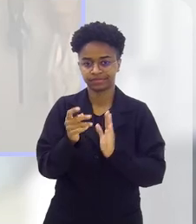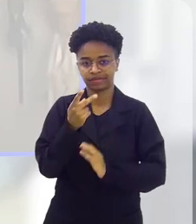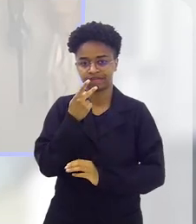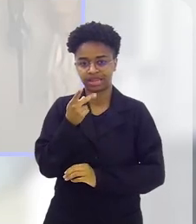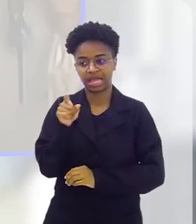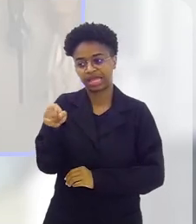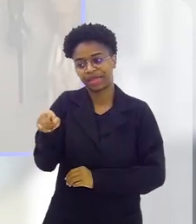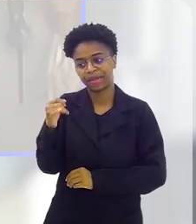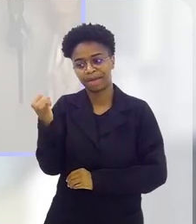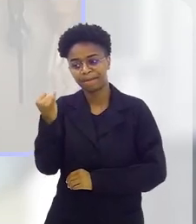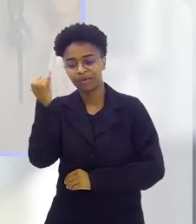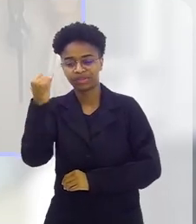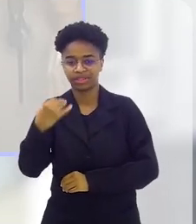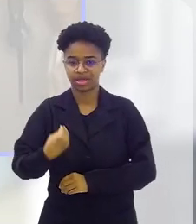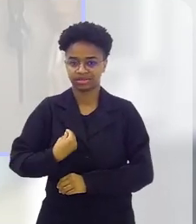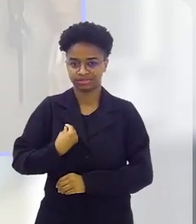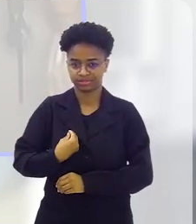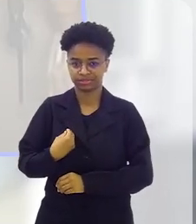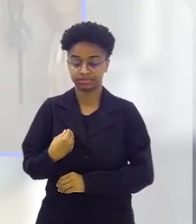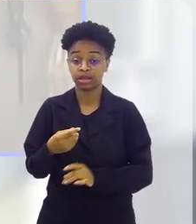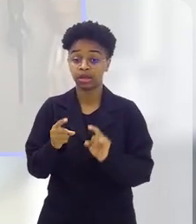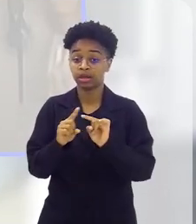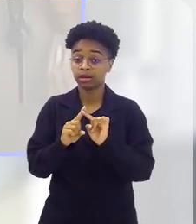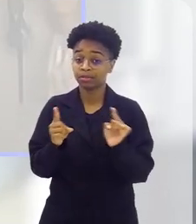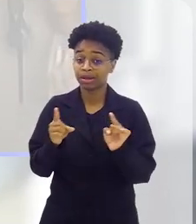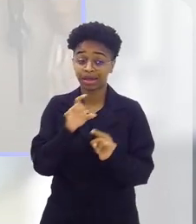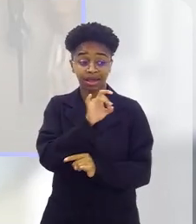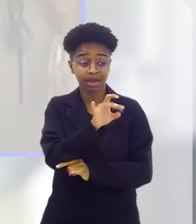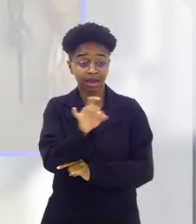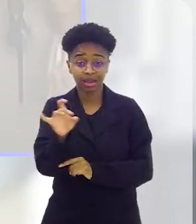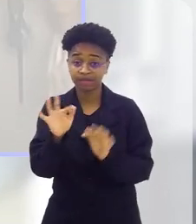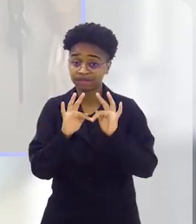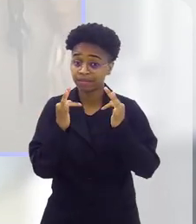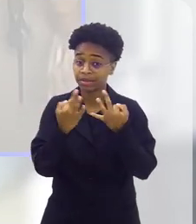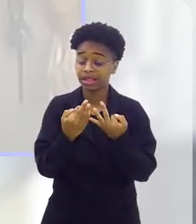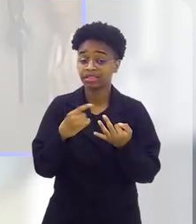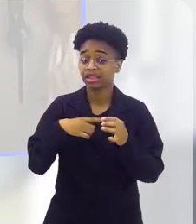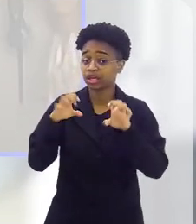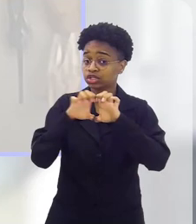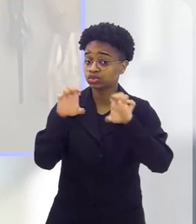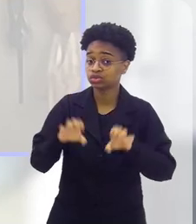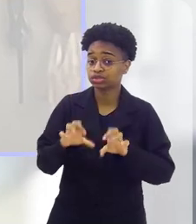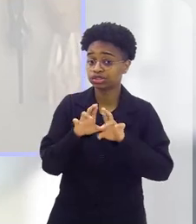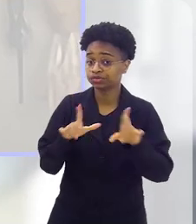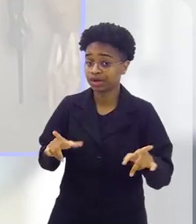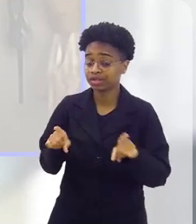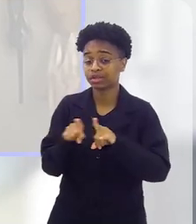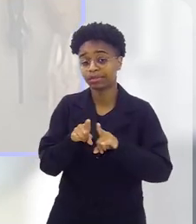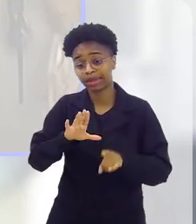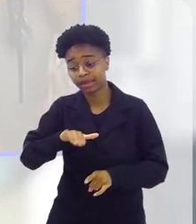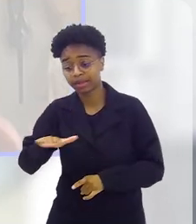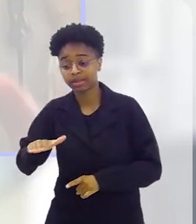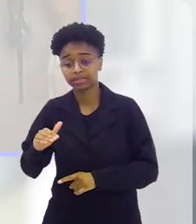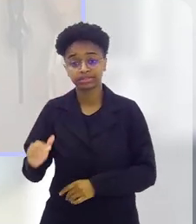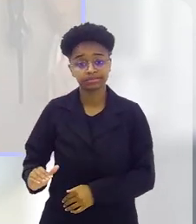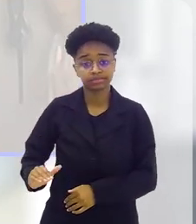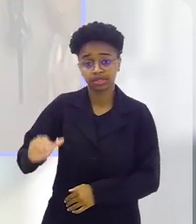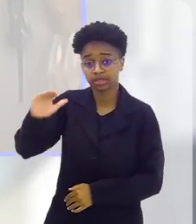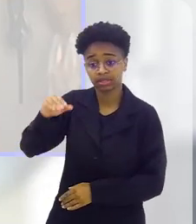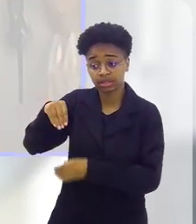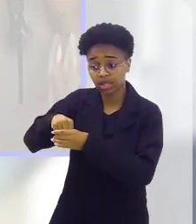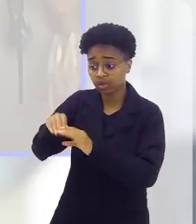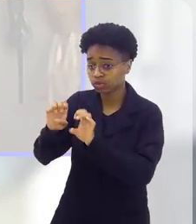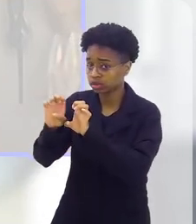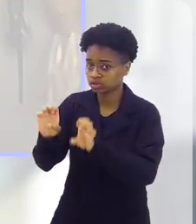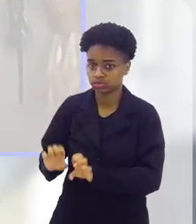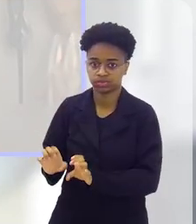falar que isso é importante na vida, mas cada família tem a sua estrutura e a criança vai crescer